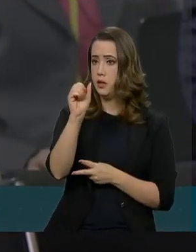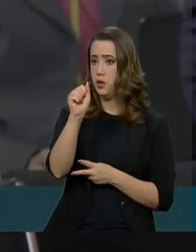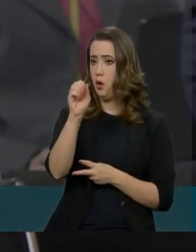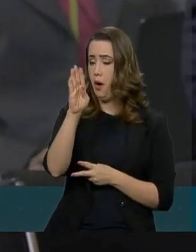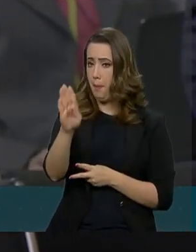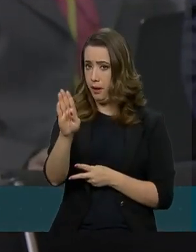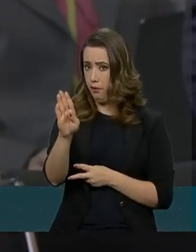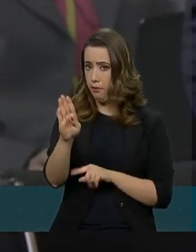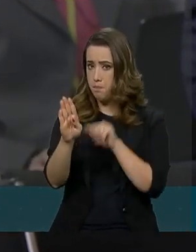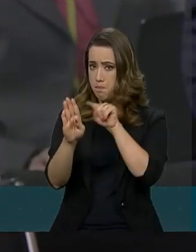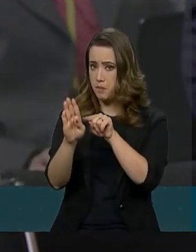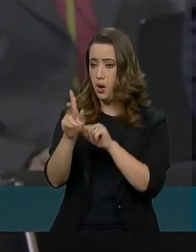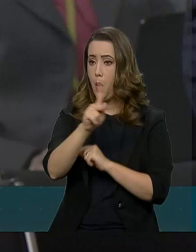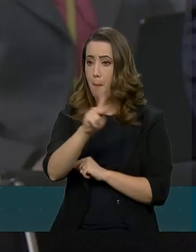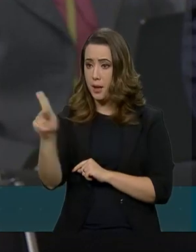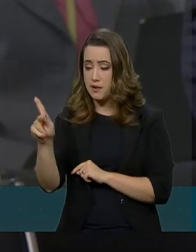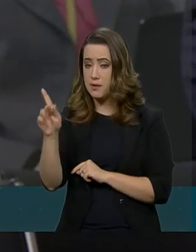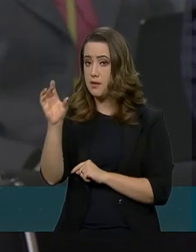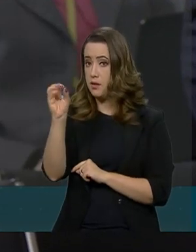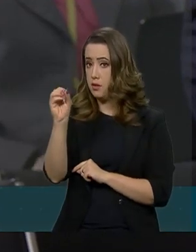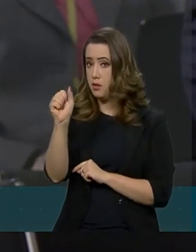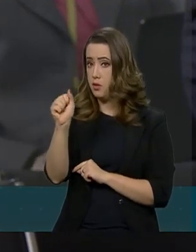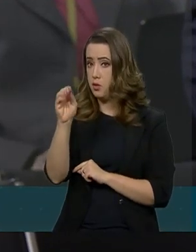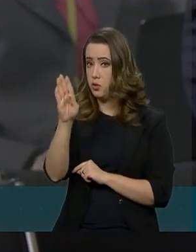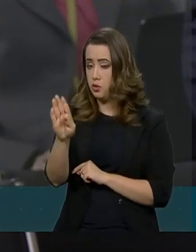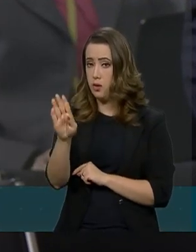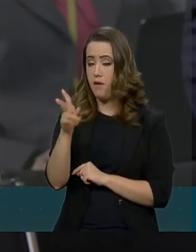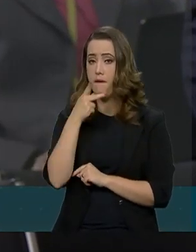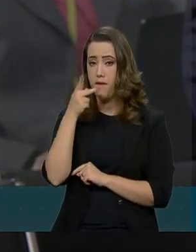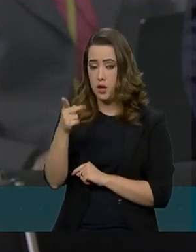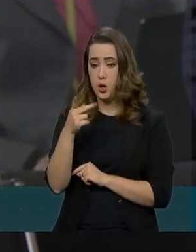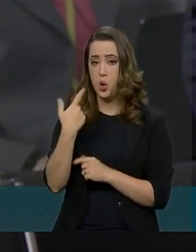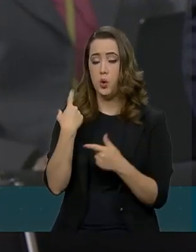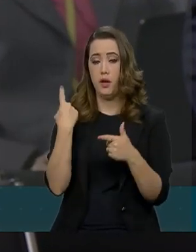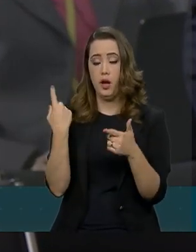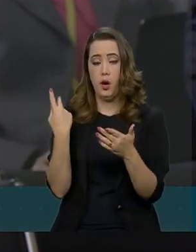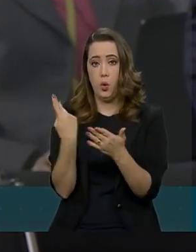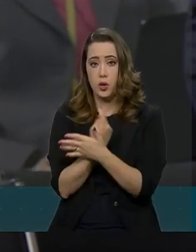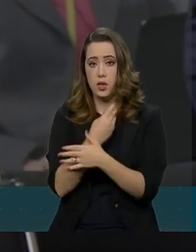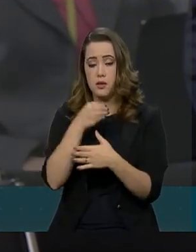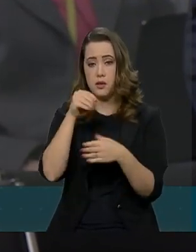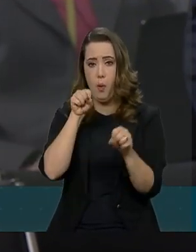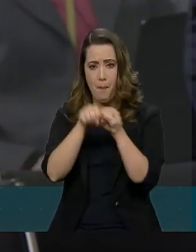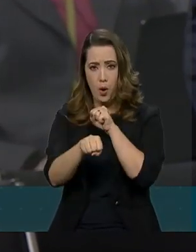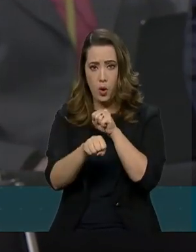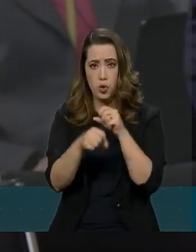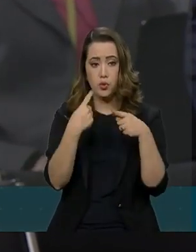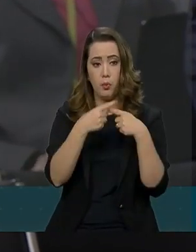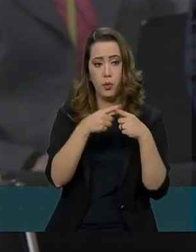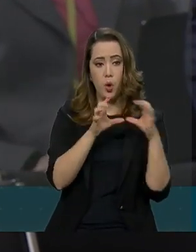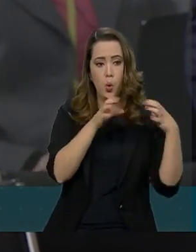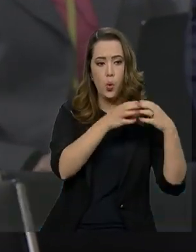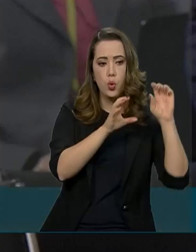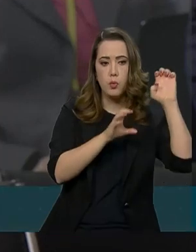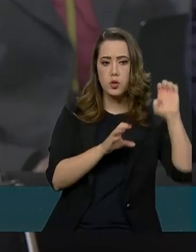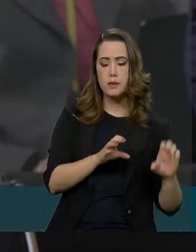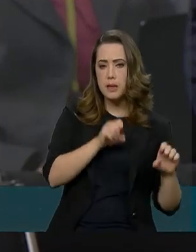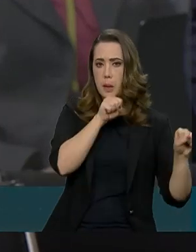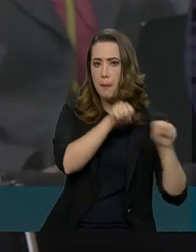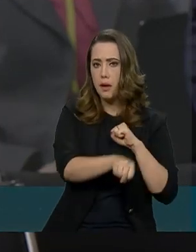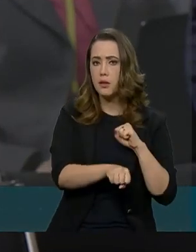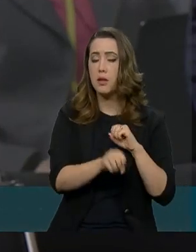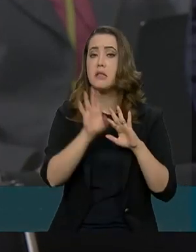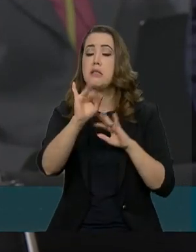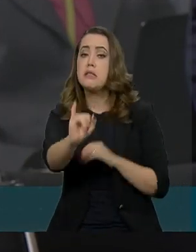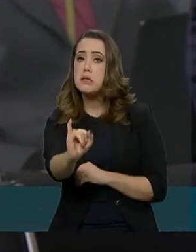presidente do AB foi vítima de um justiçamento da esquerda. Se o presidente tem essas informações, por que ele